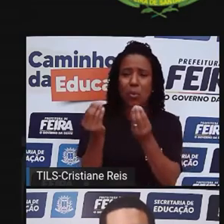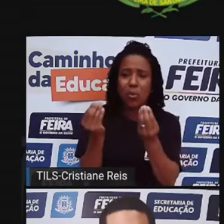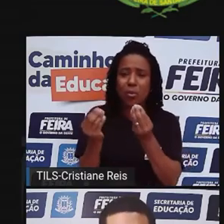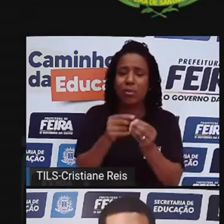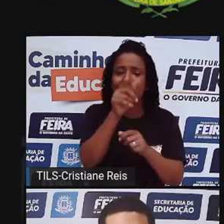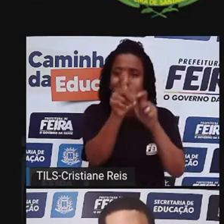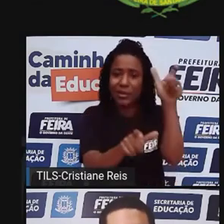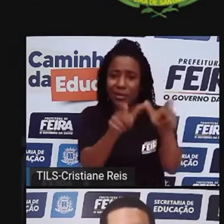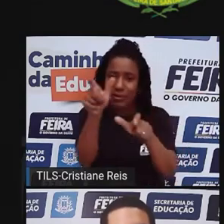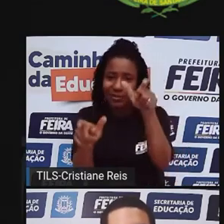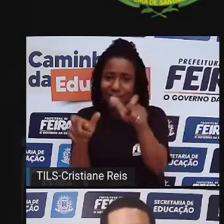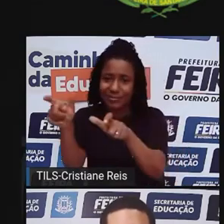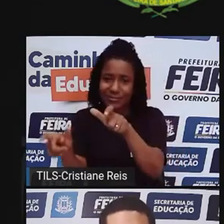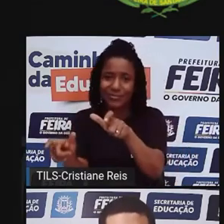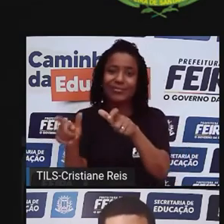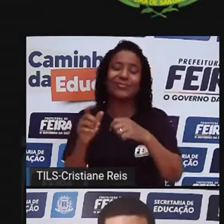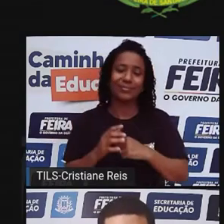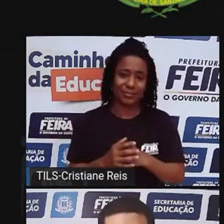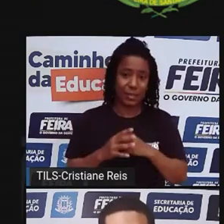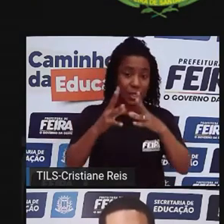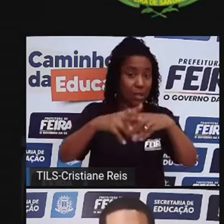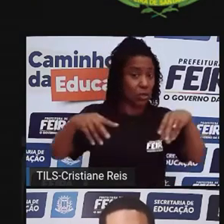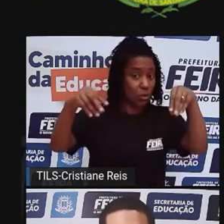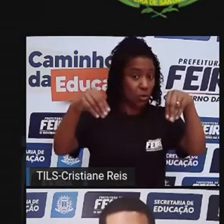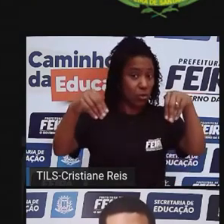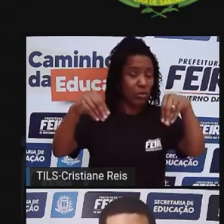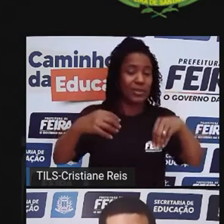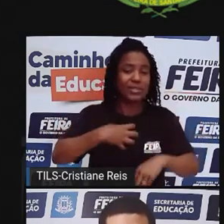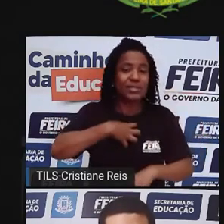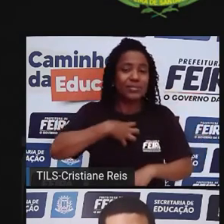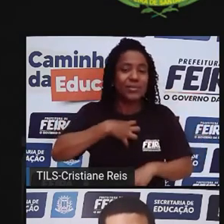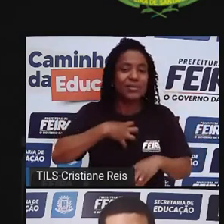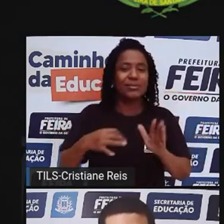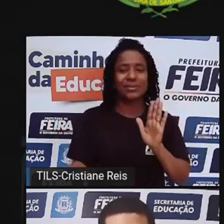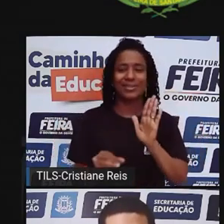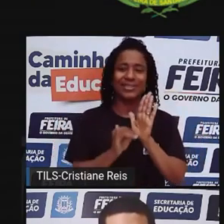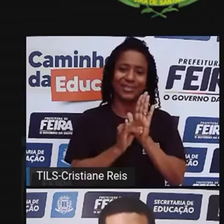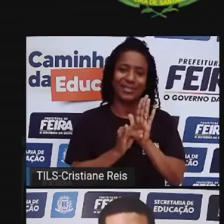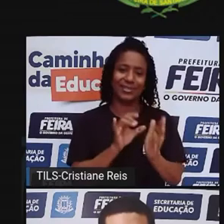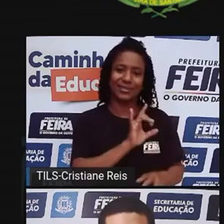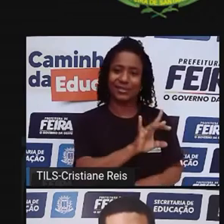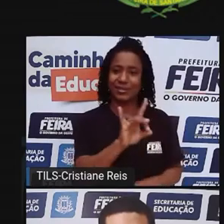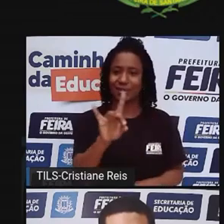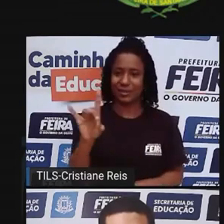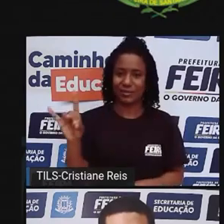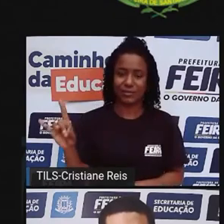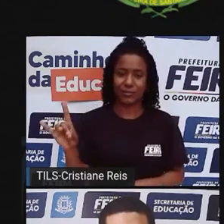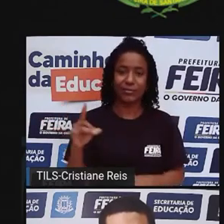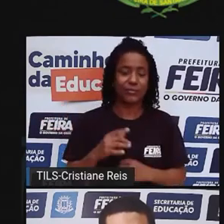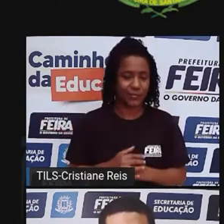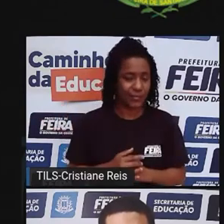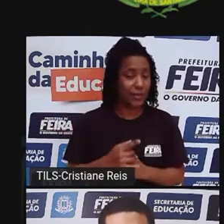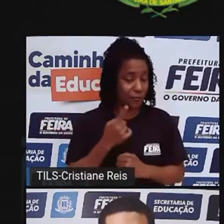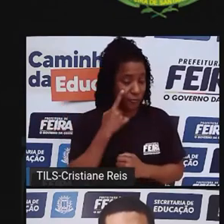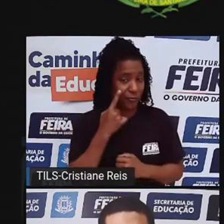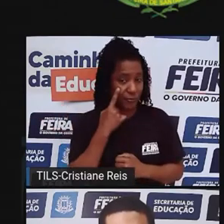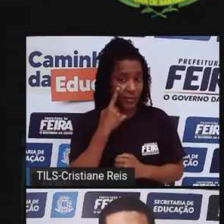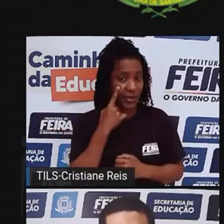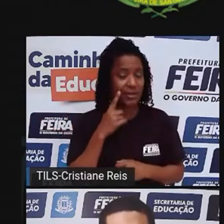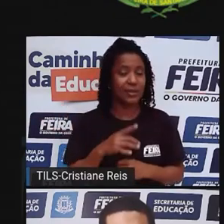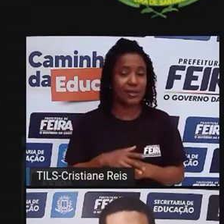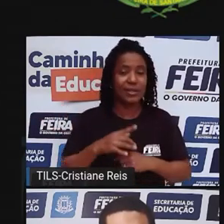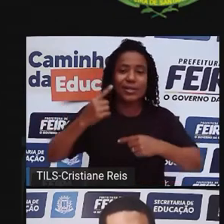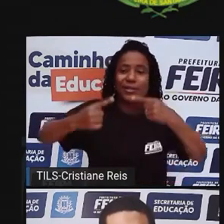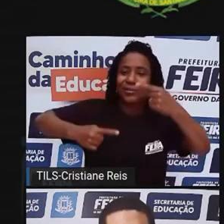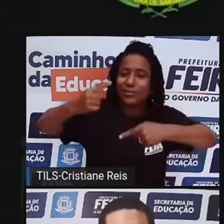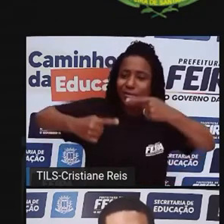classe, de território. Então, pensar essas discussões em Feira de Santana, pensar essas discussões a partir da